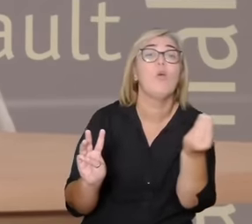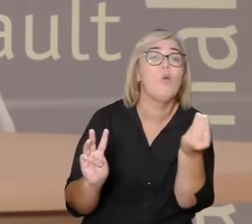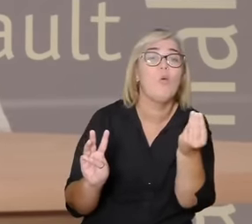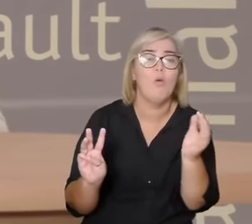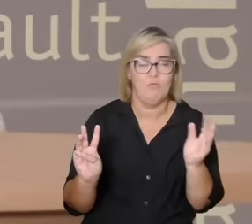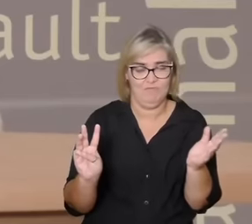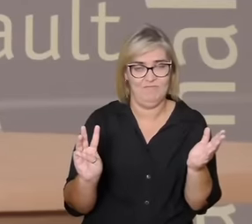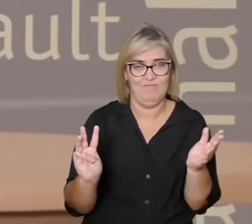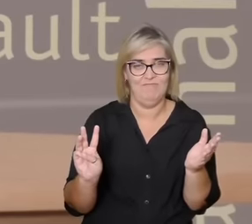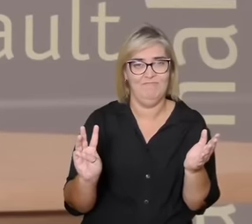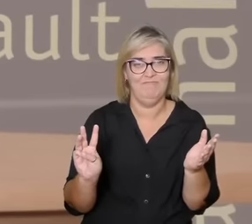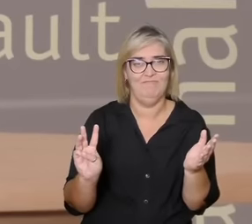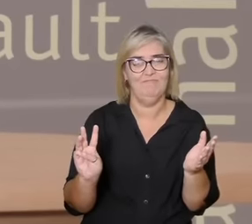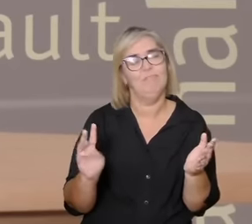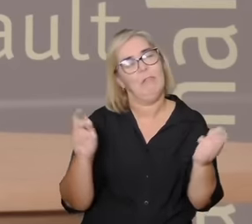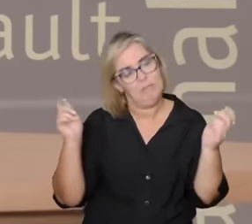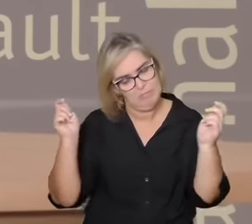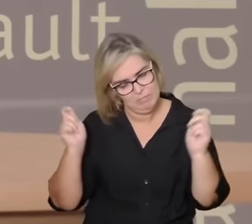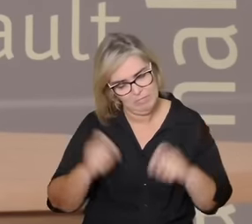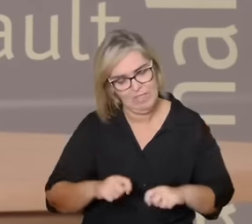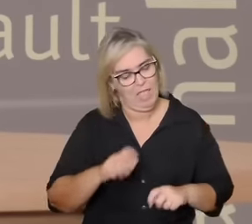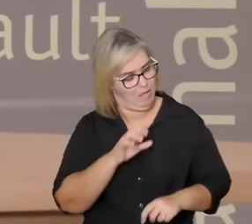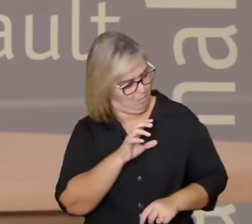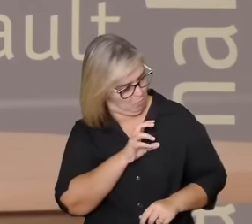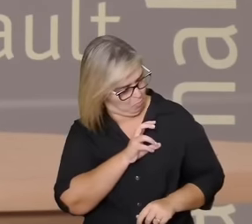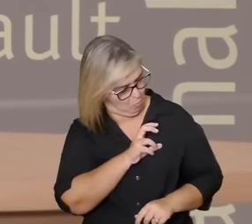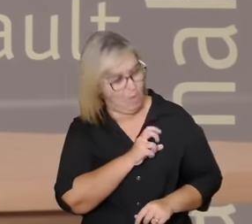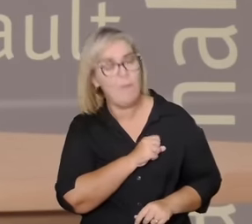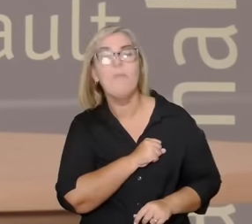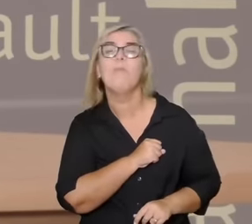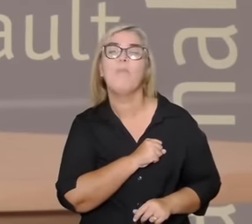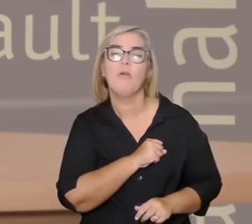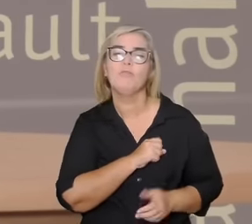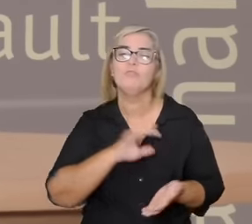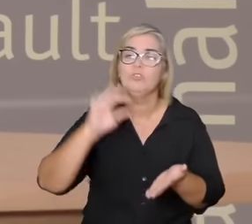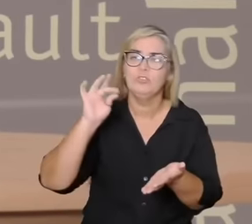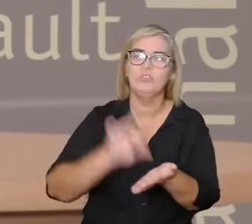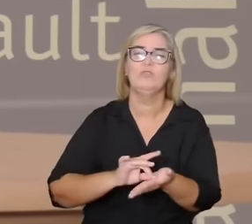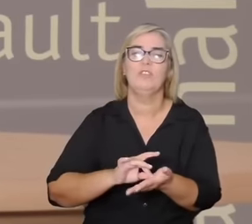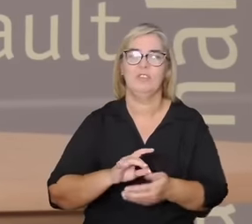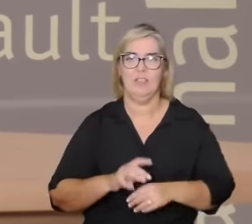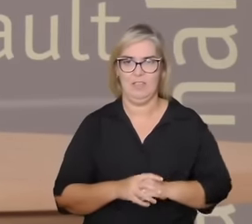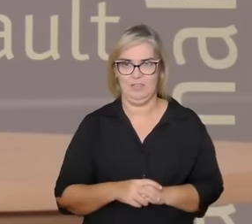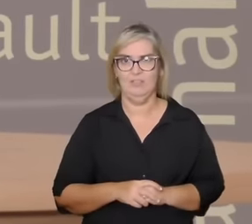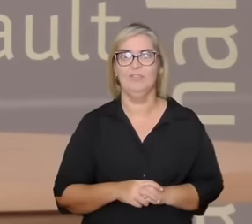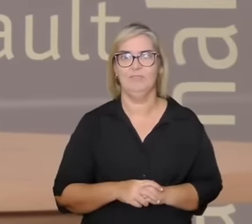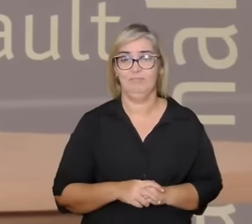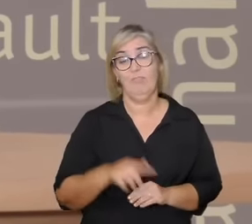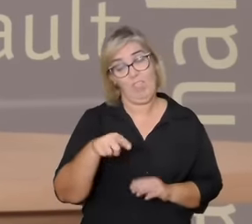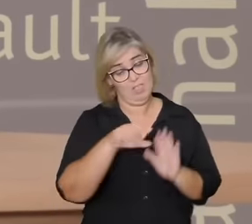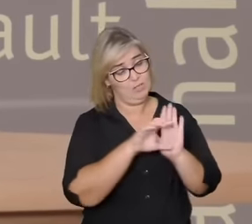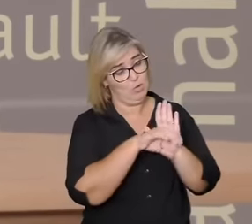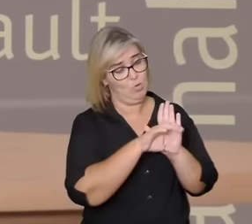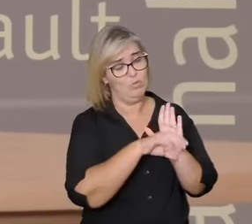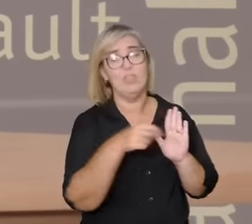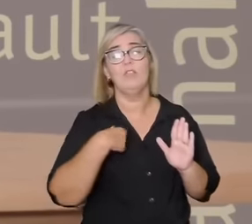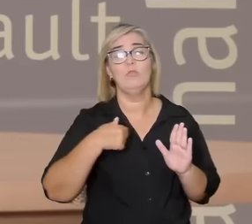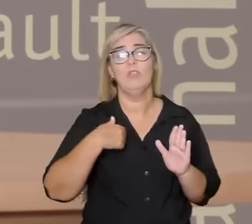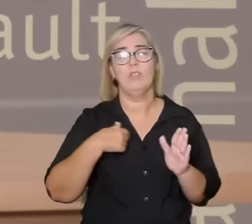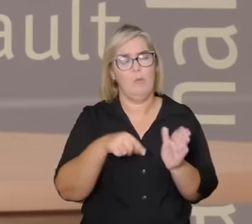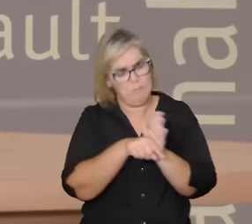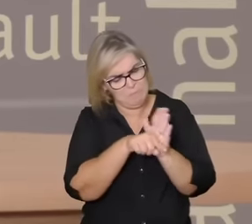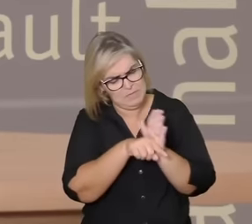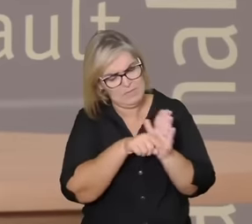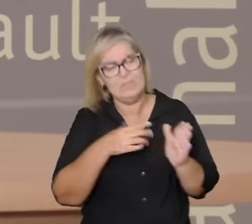vão poder fazer para poder amar e o amor cumprir o seu papel que esse conceito que eu exploro nos meus trabalhos